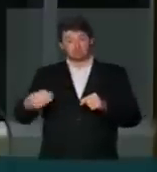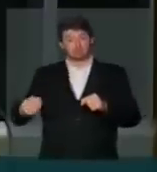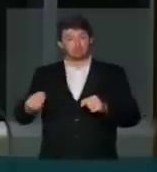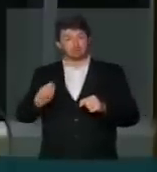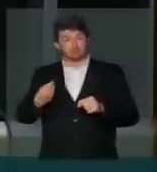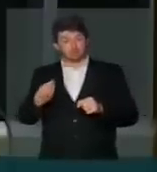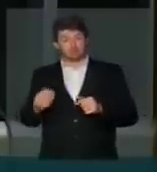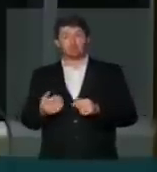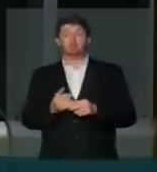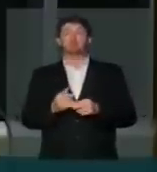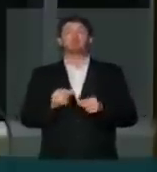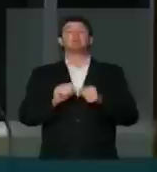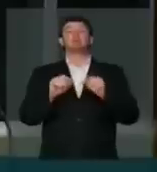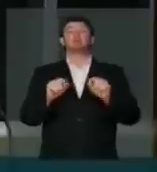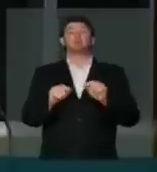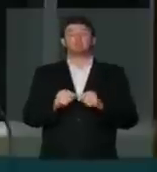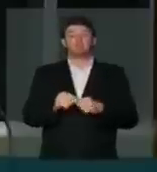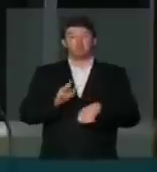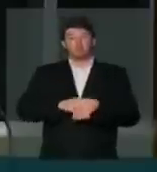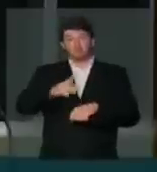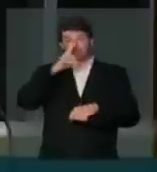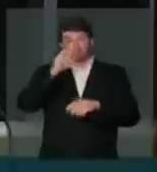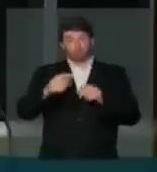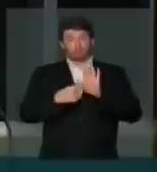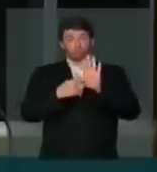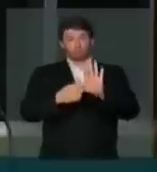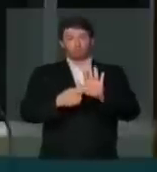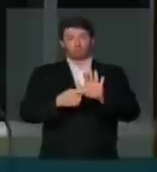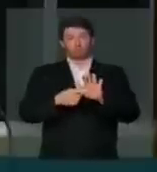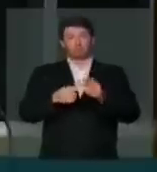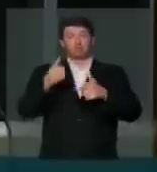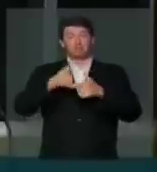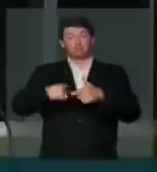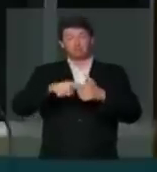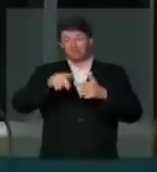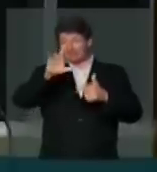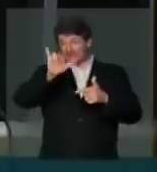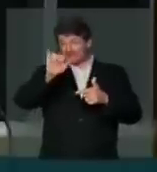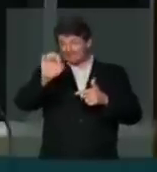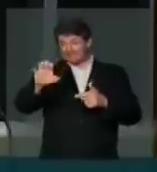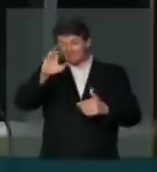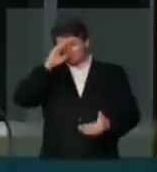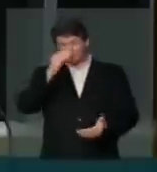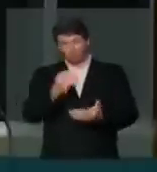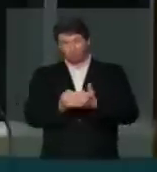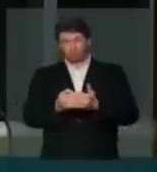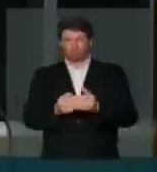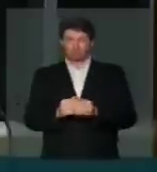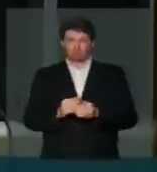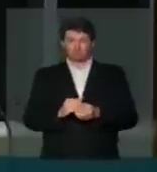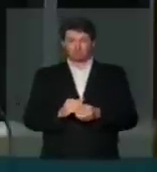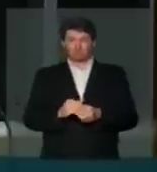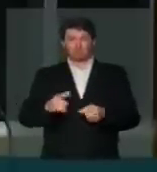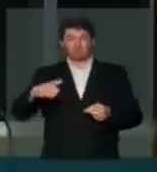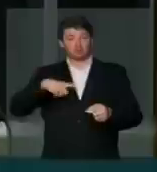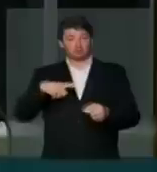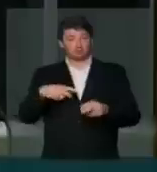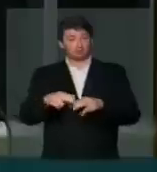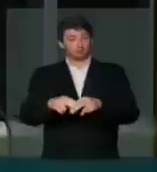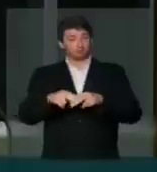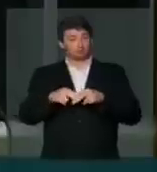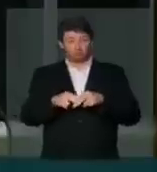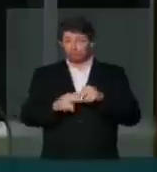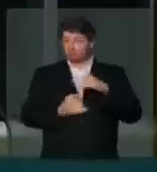dando mais força à profunda crise de credibilidade que existe em relação